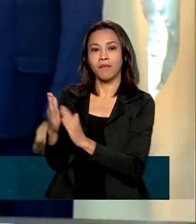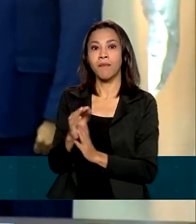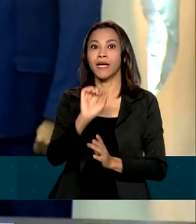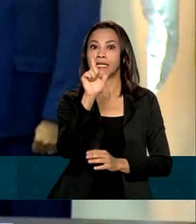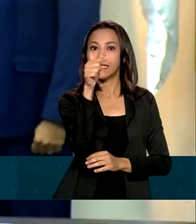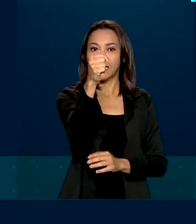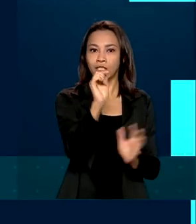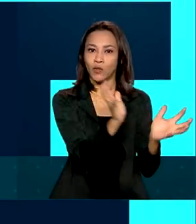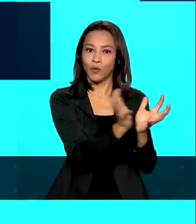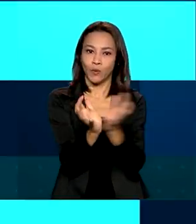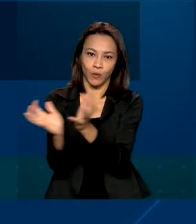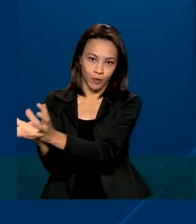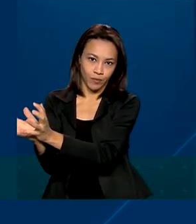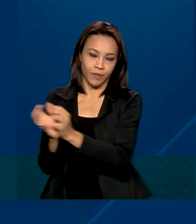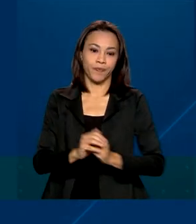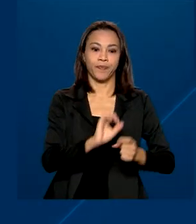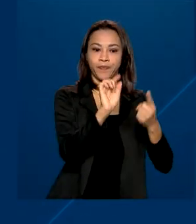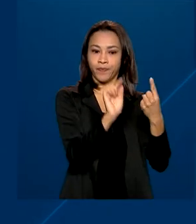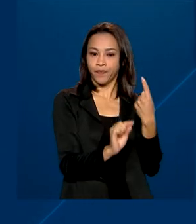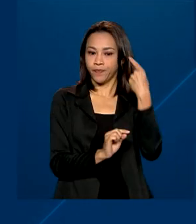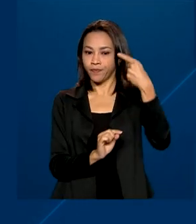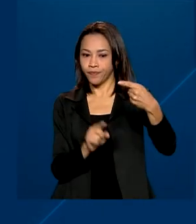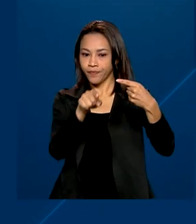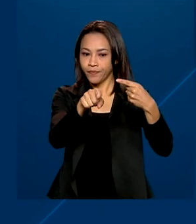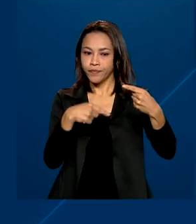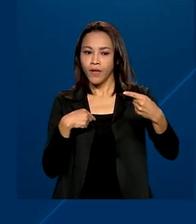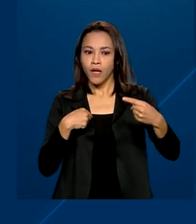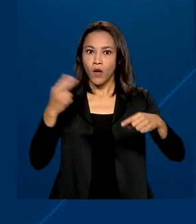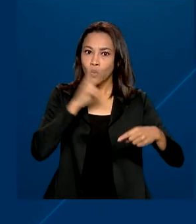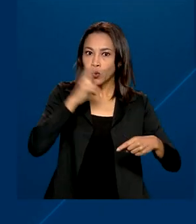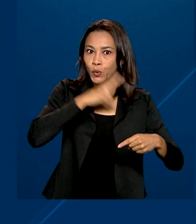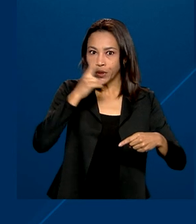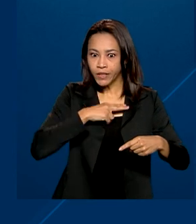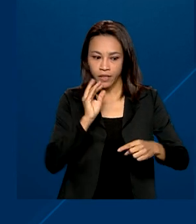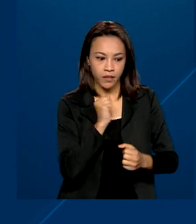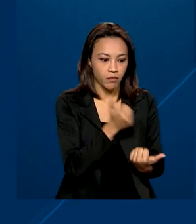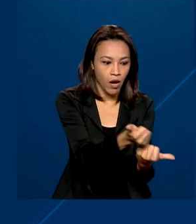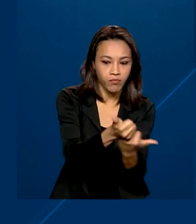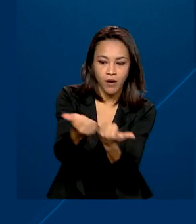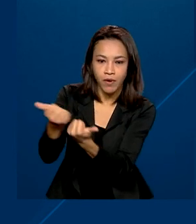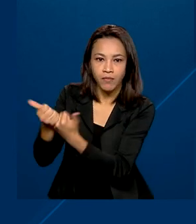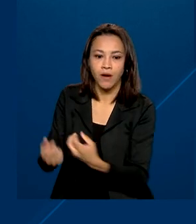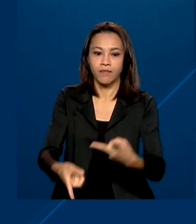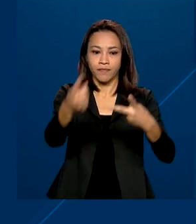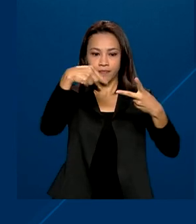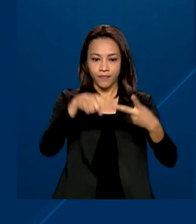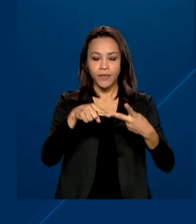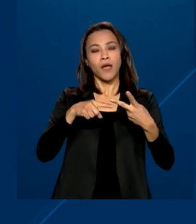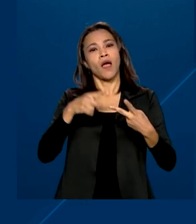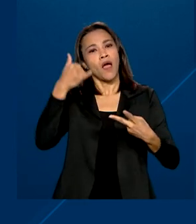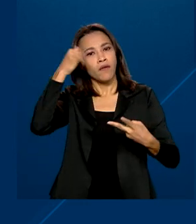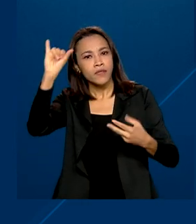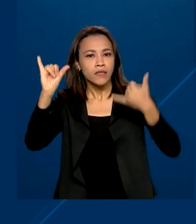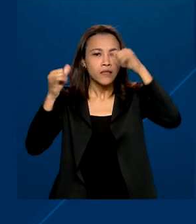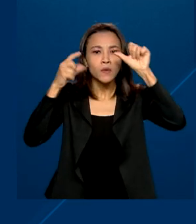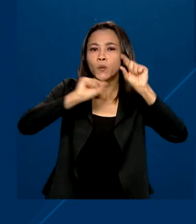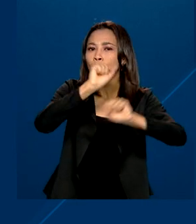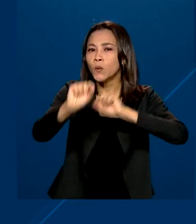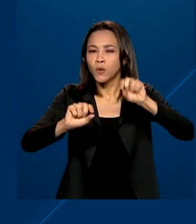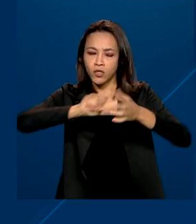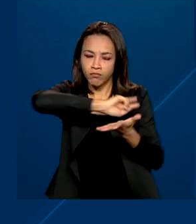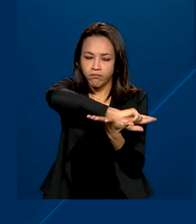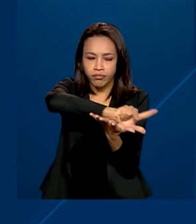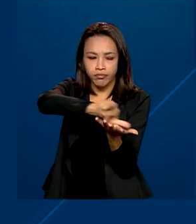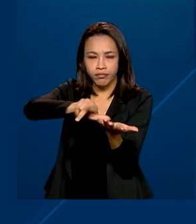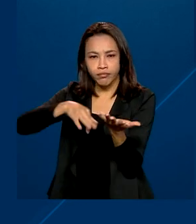categorias. Atuação em emergência humanitária e calamidades, prevenção e enfrentamento de todas as